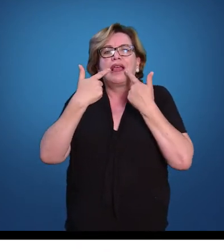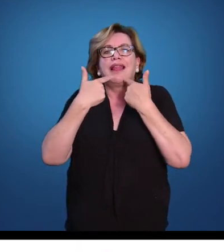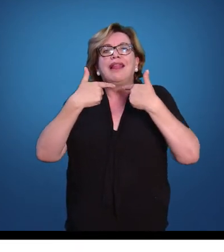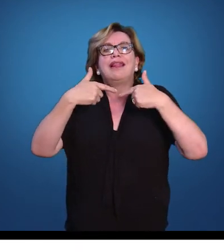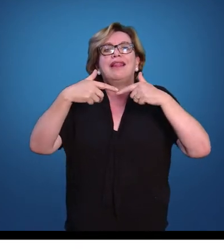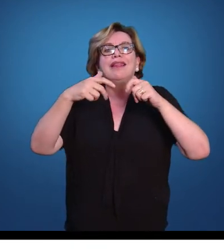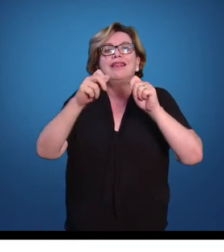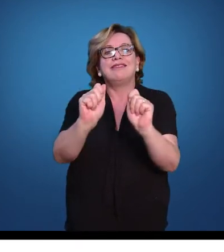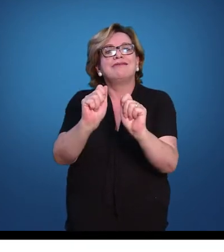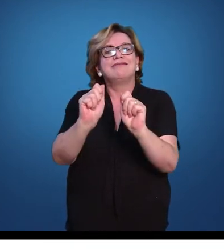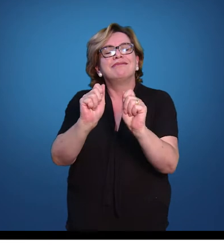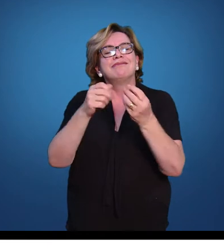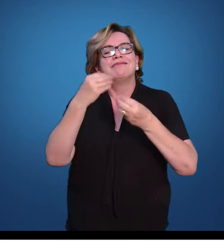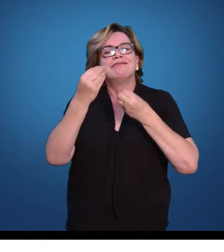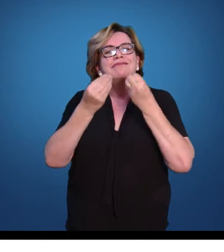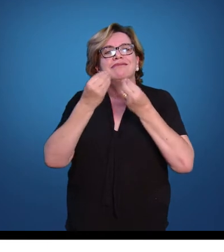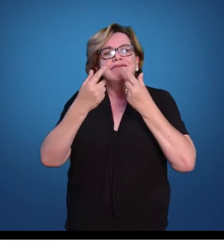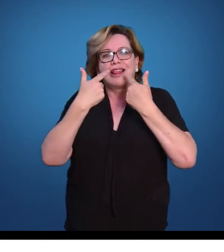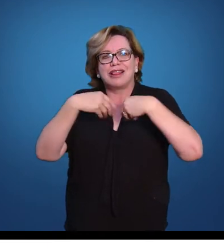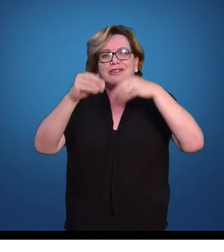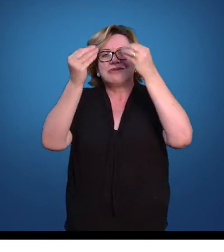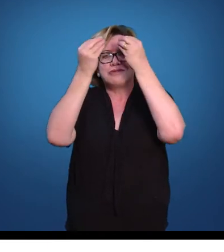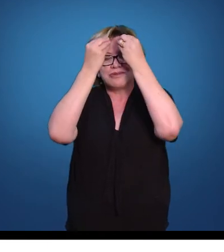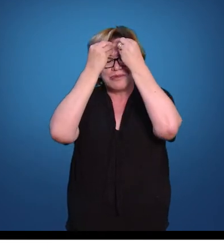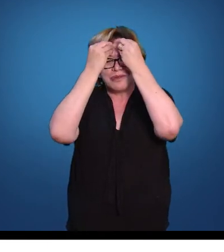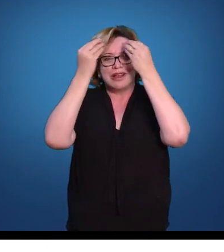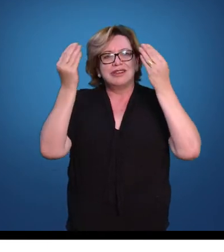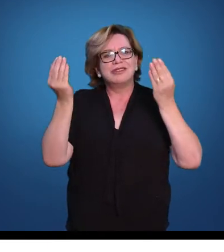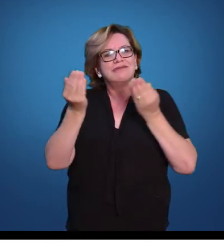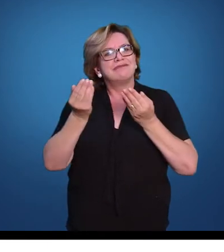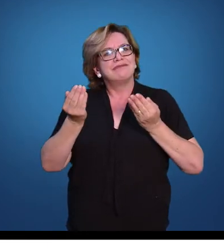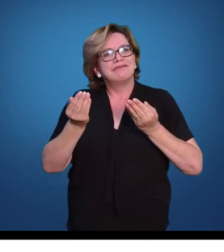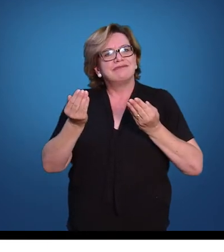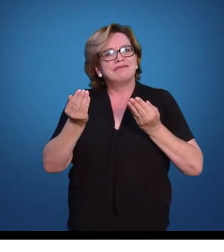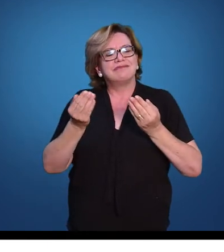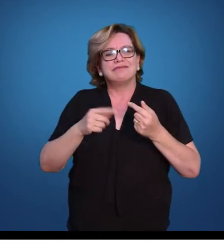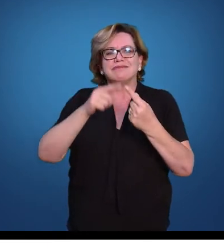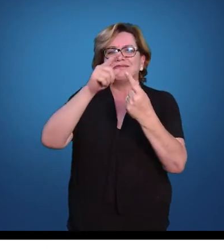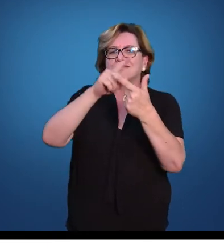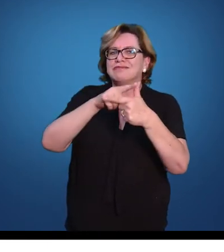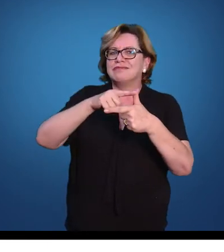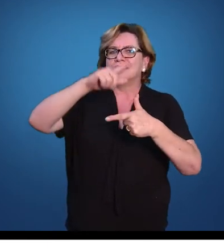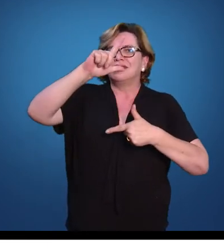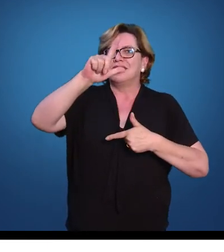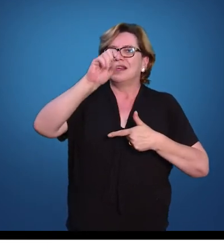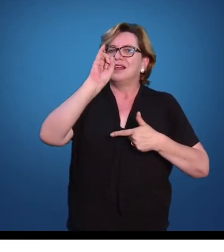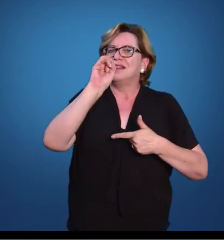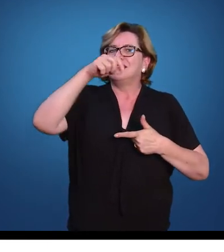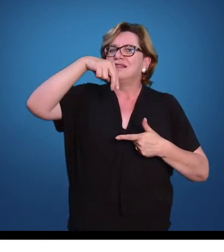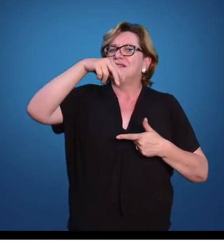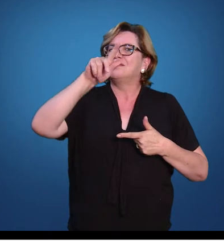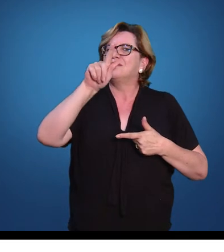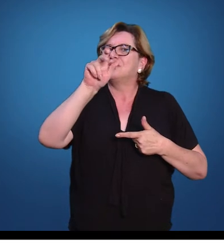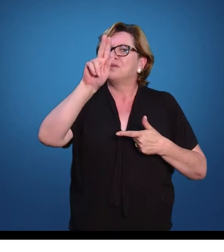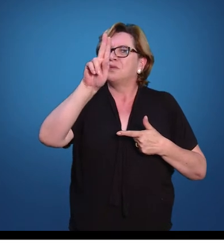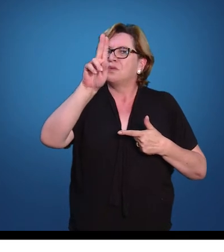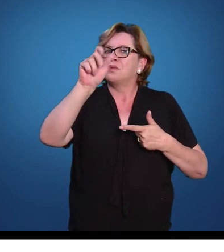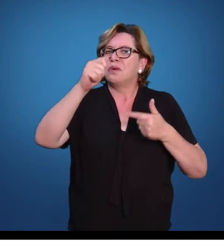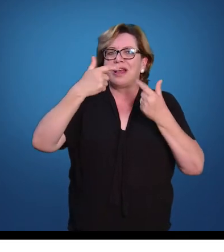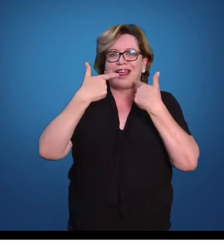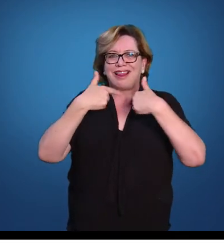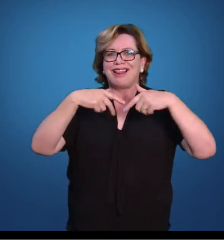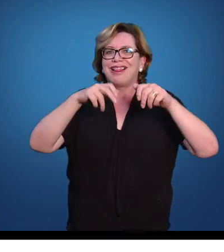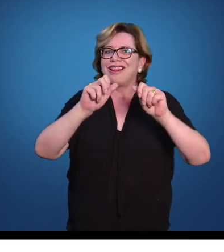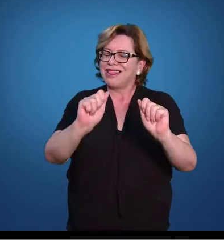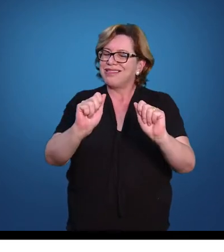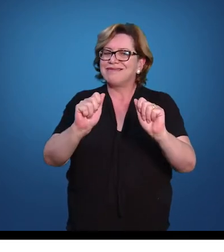o que é linguagem. Essa é a pergunta da nossa aula e que eu vou tentar conversar de forma a mostrar que isso não